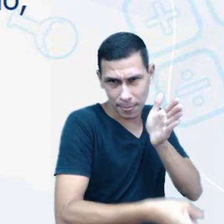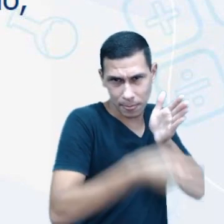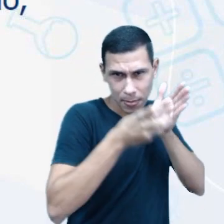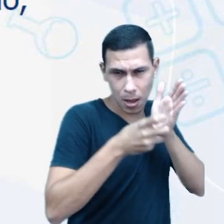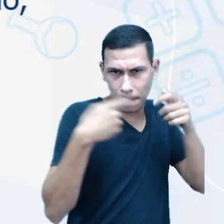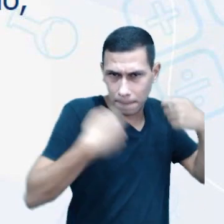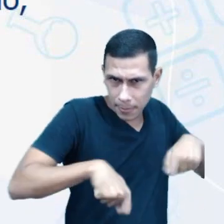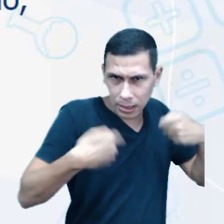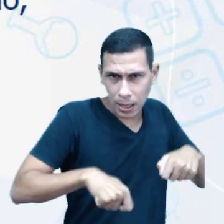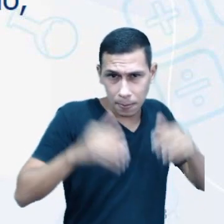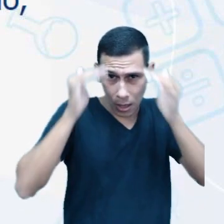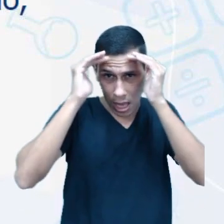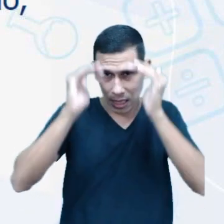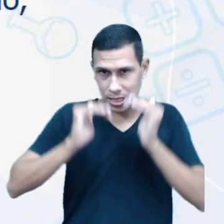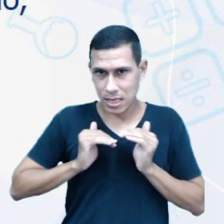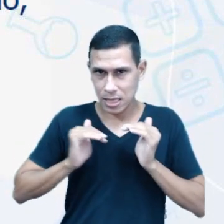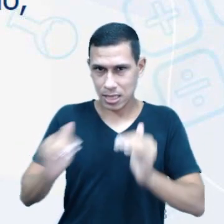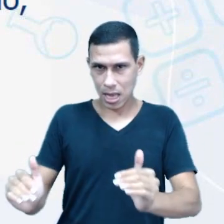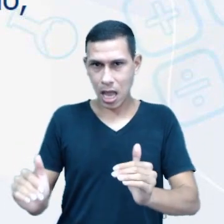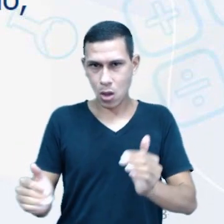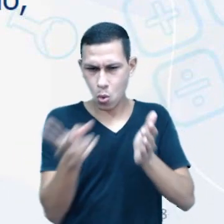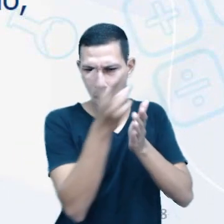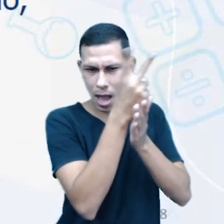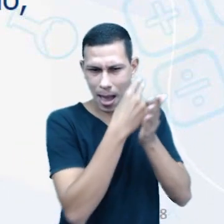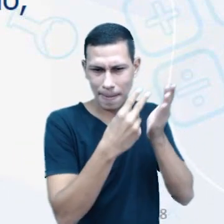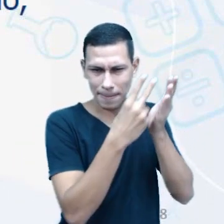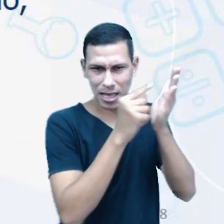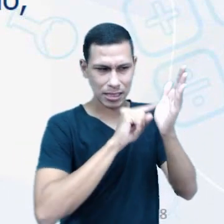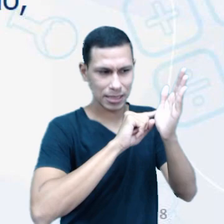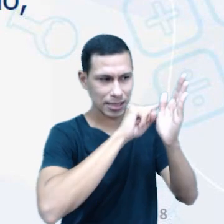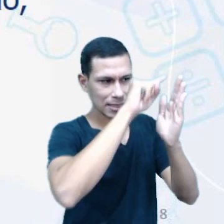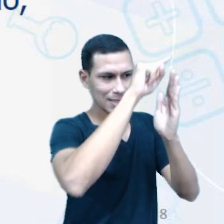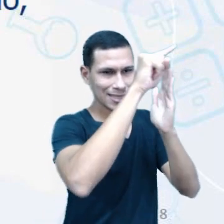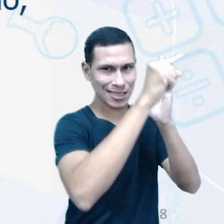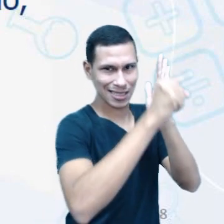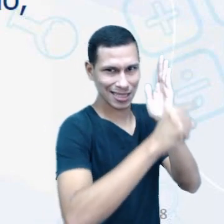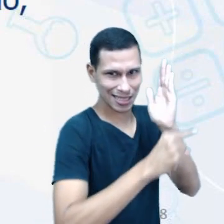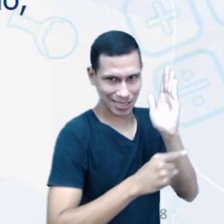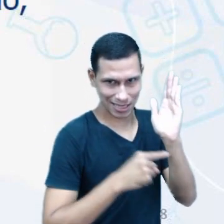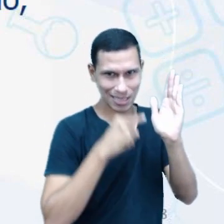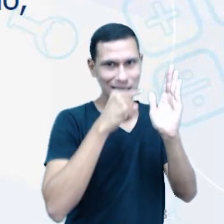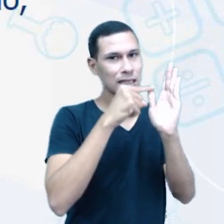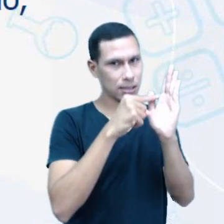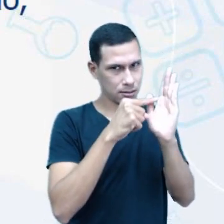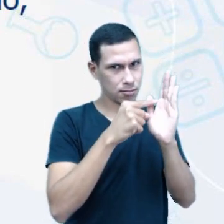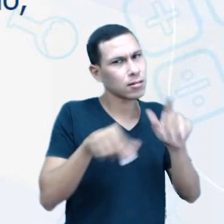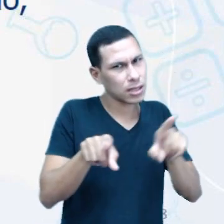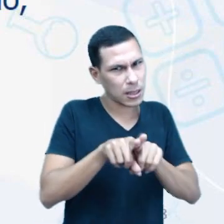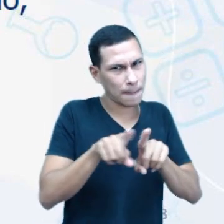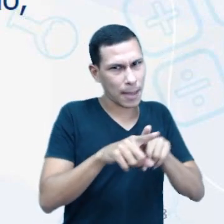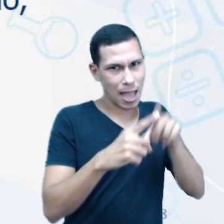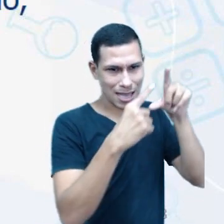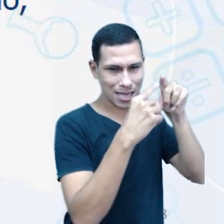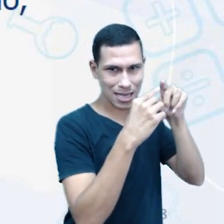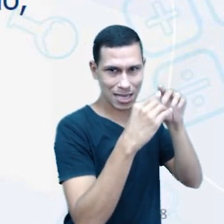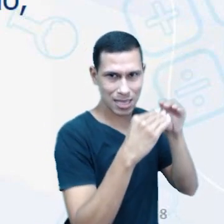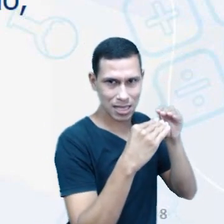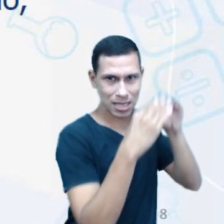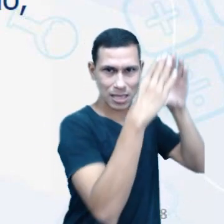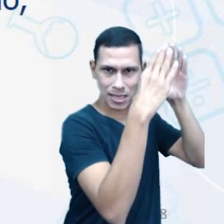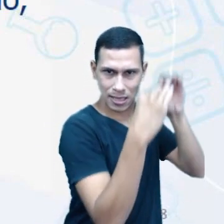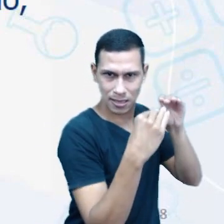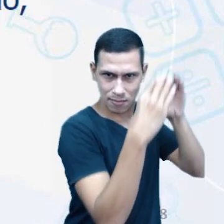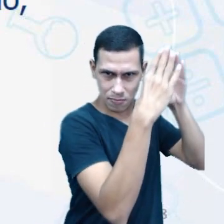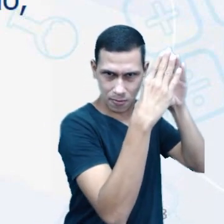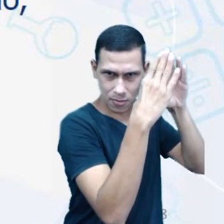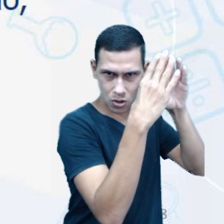atenção nos seus contornos. A gente viu também que precisamos prestar atenção no tamanho, que é a proporção desses